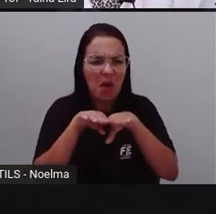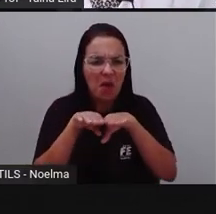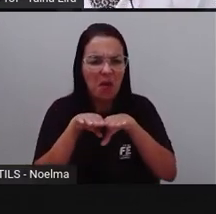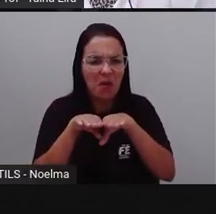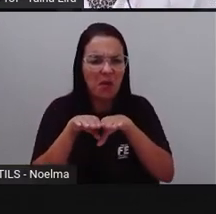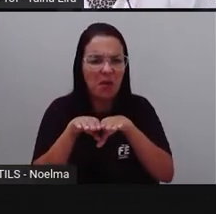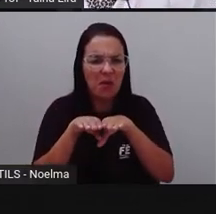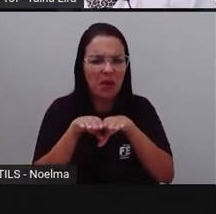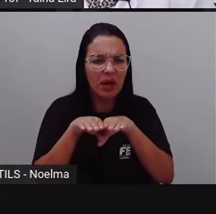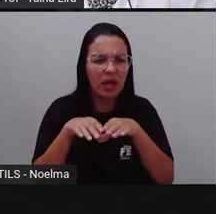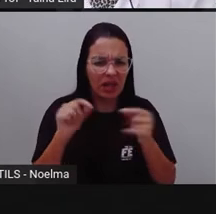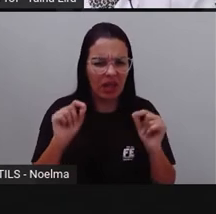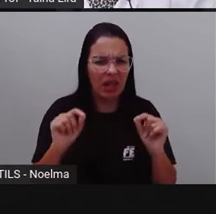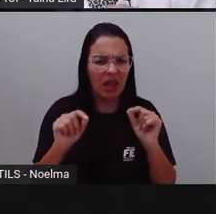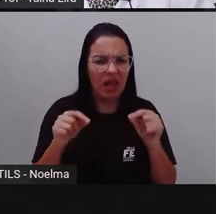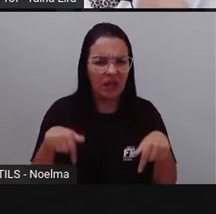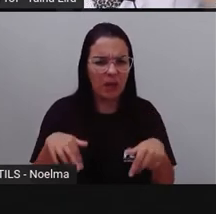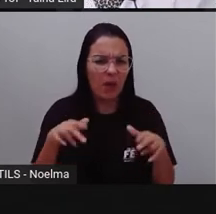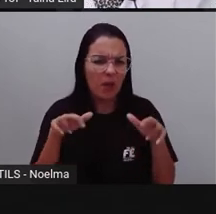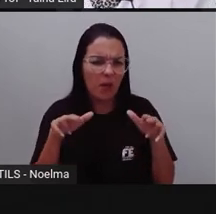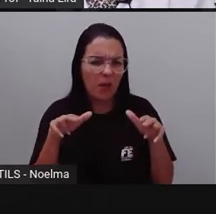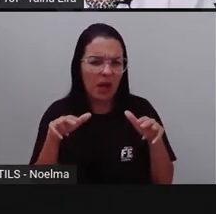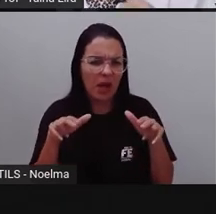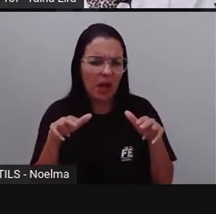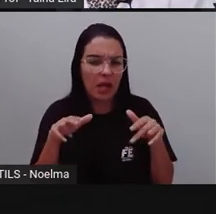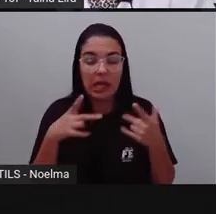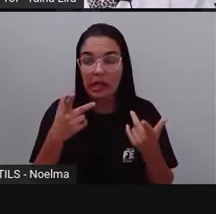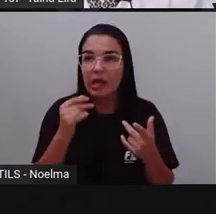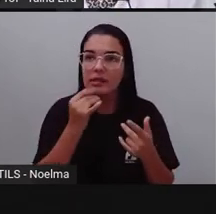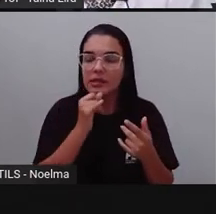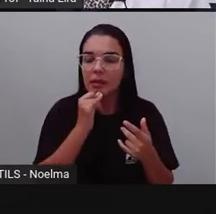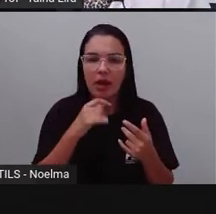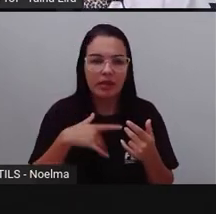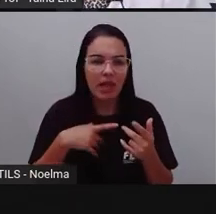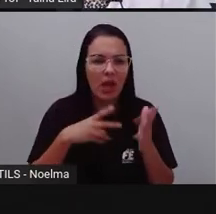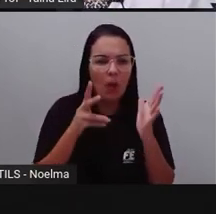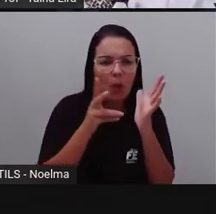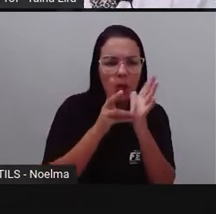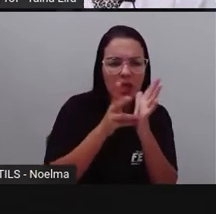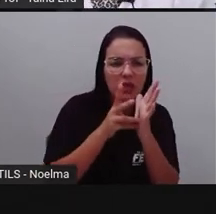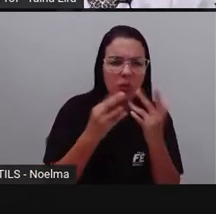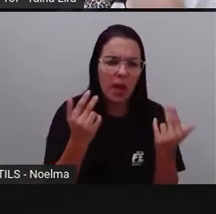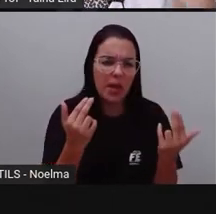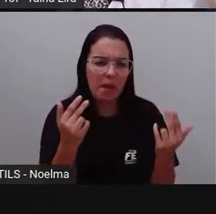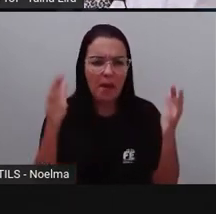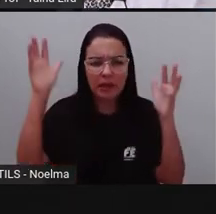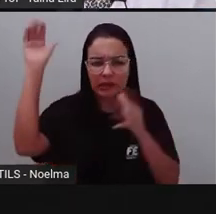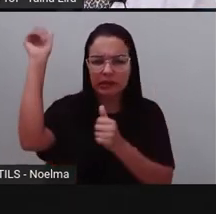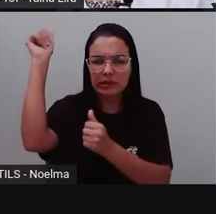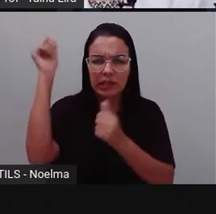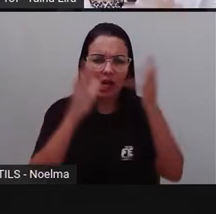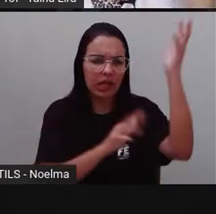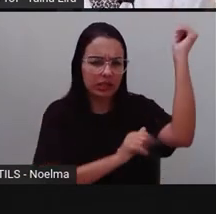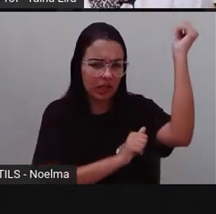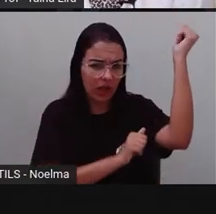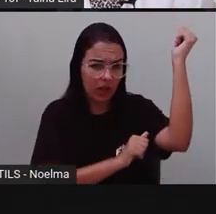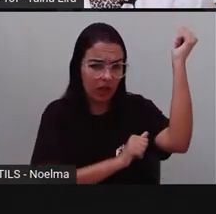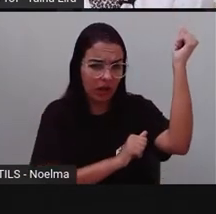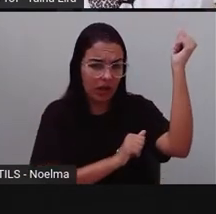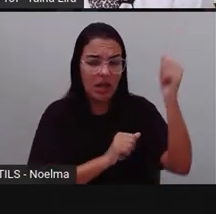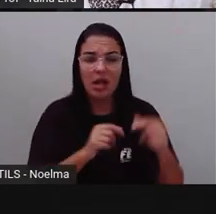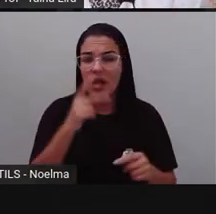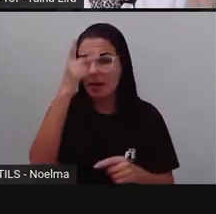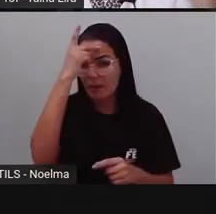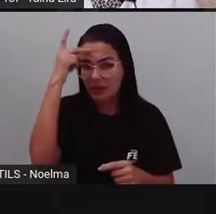ali dos indígenas vai ser igual dos caissaras? Vai ser igual dos ciganos? Vai ser igual das pessoas que vivem no campo?